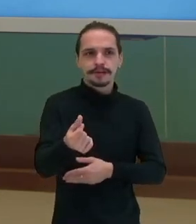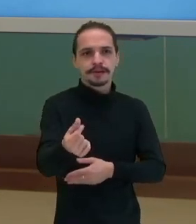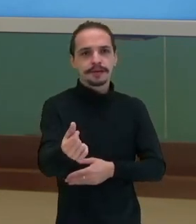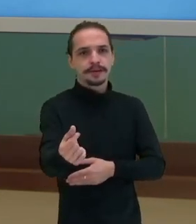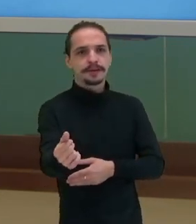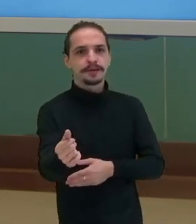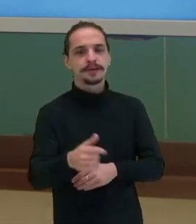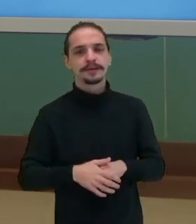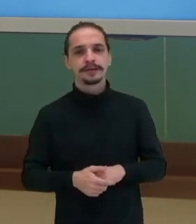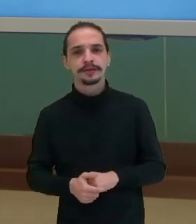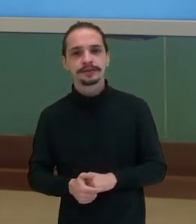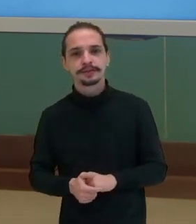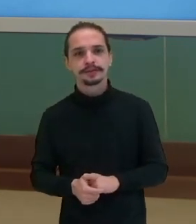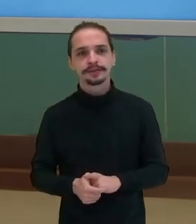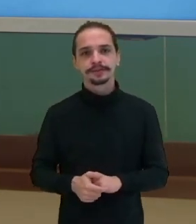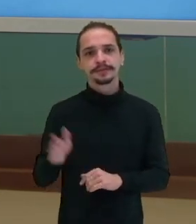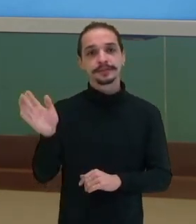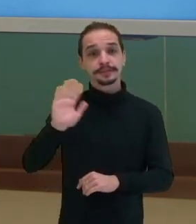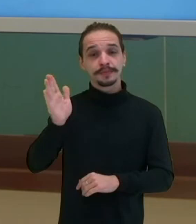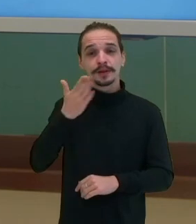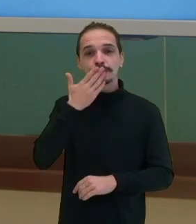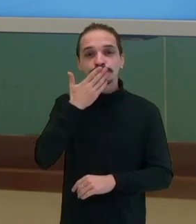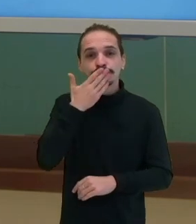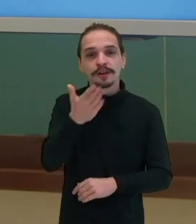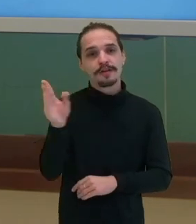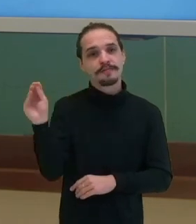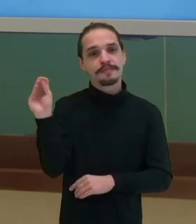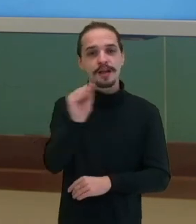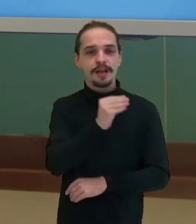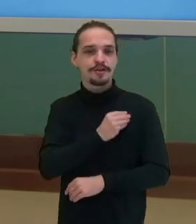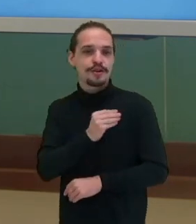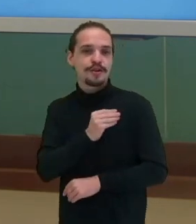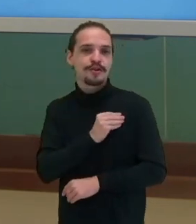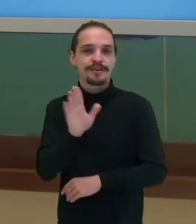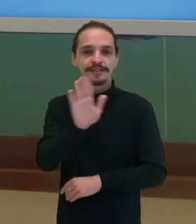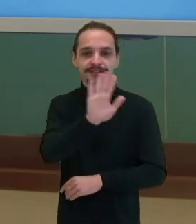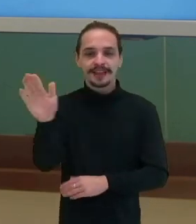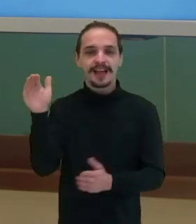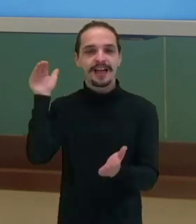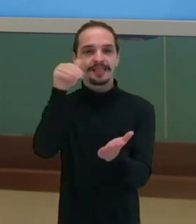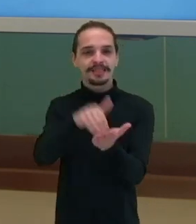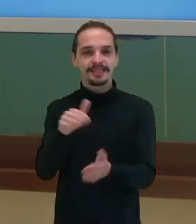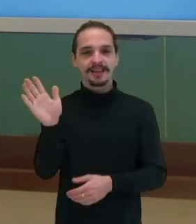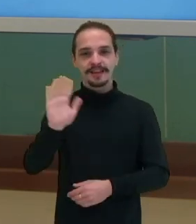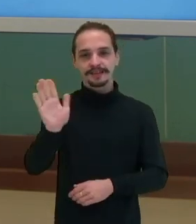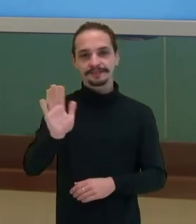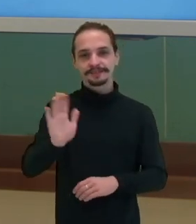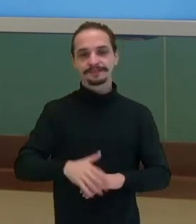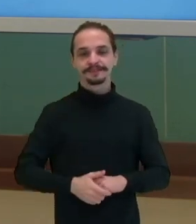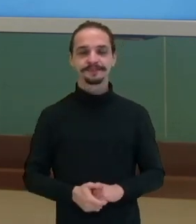contramão Beijo grande no coração de vocês, até a próxima! Tchau!